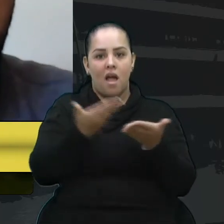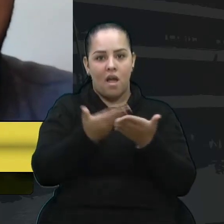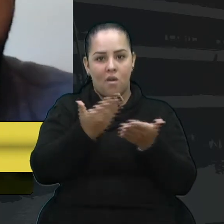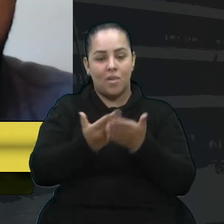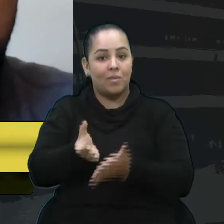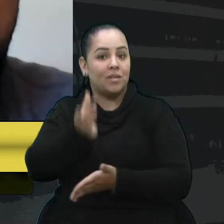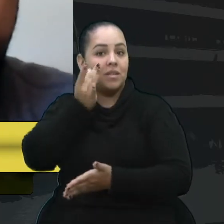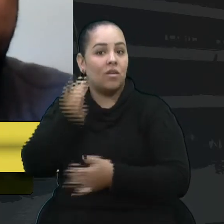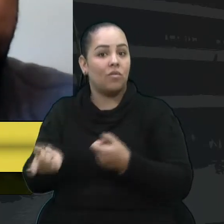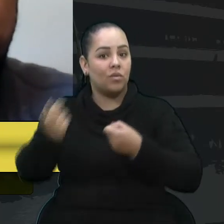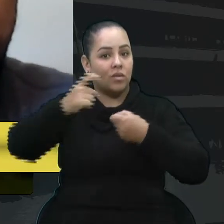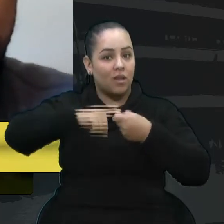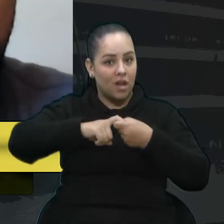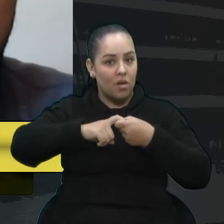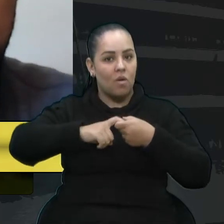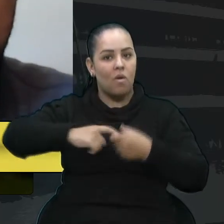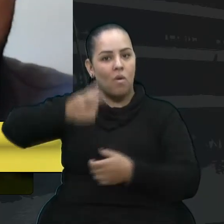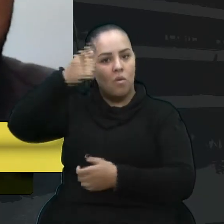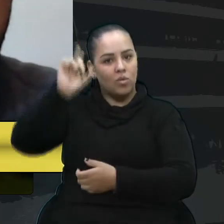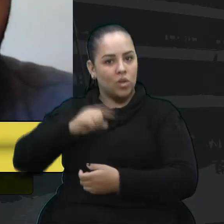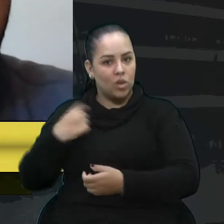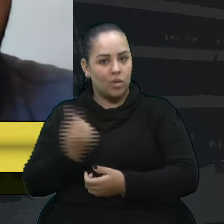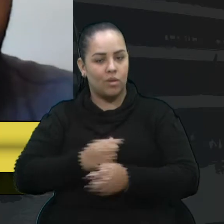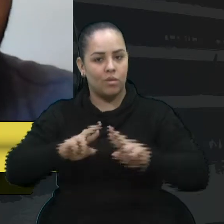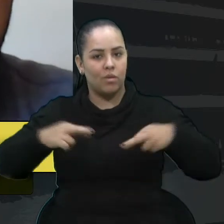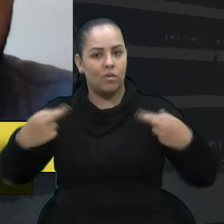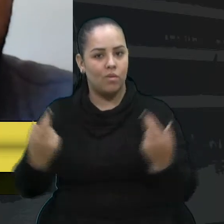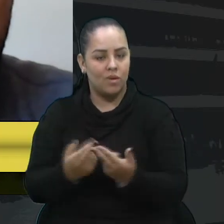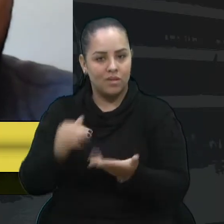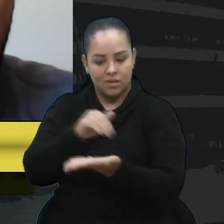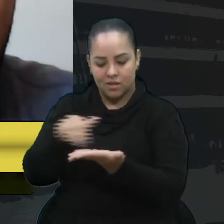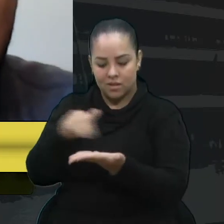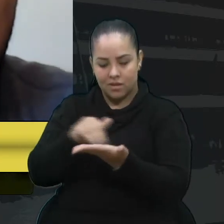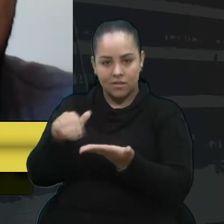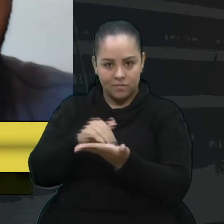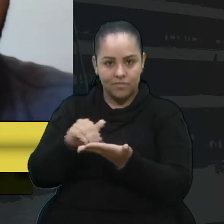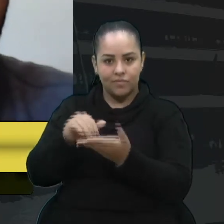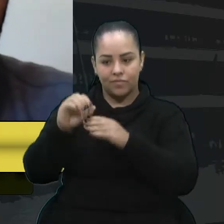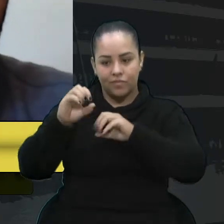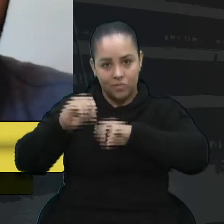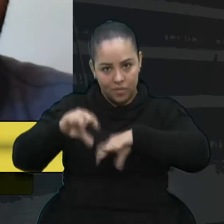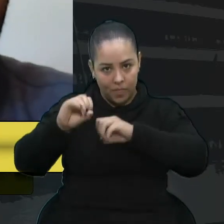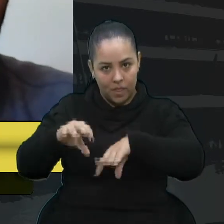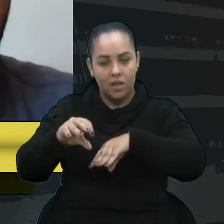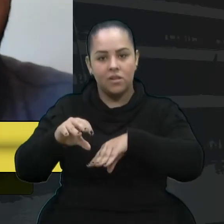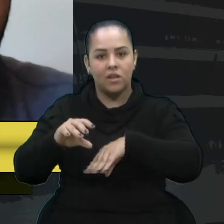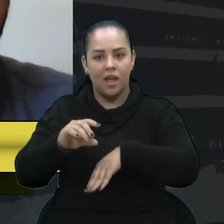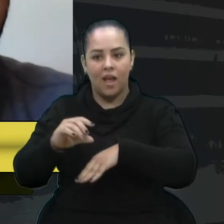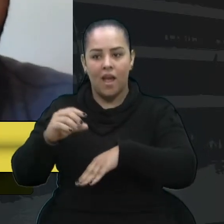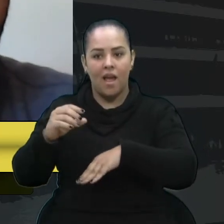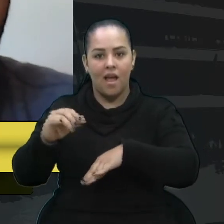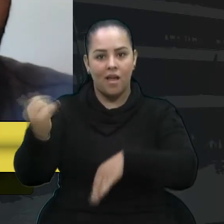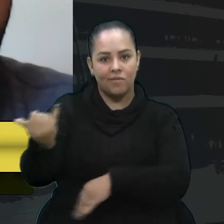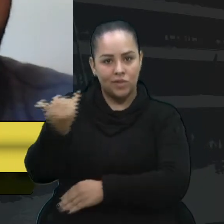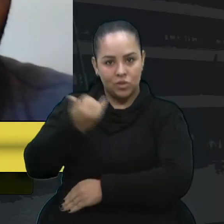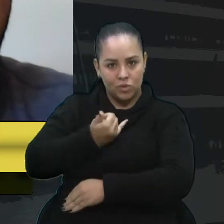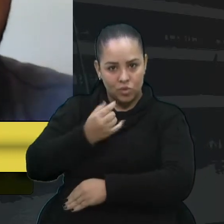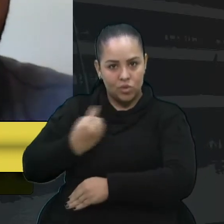ontem nós tivemos reunião com a secretária de educação que nos informou que o número de